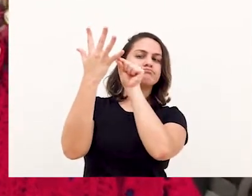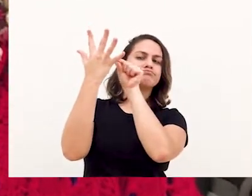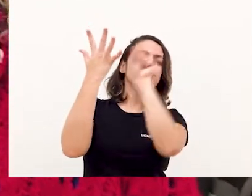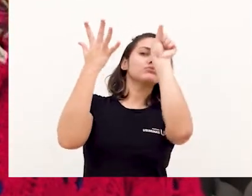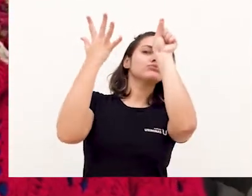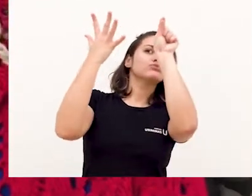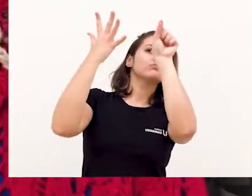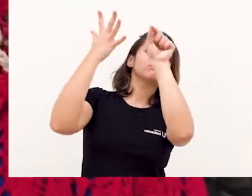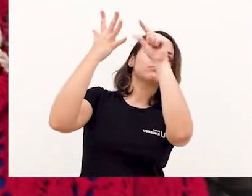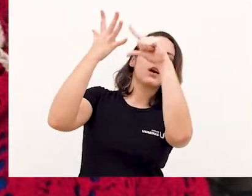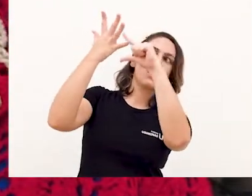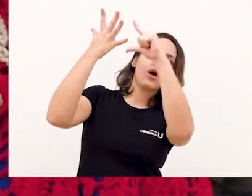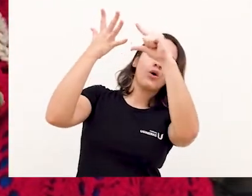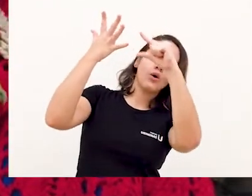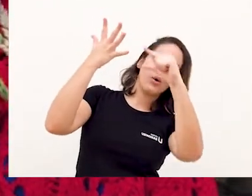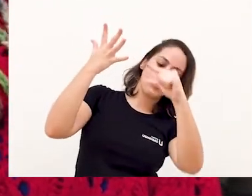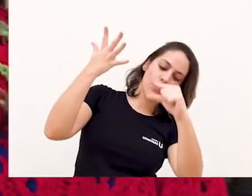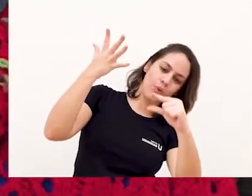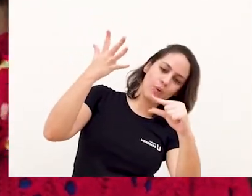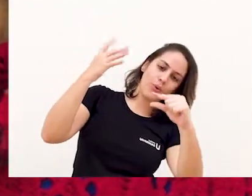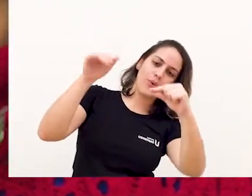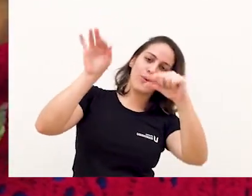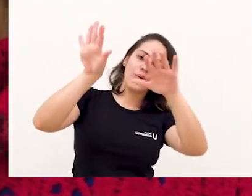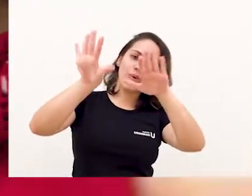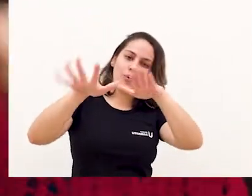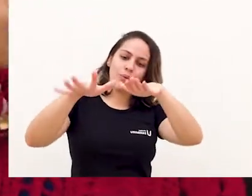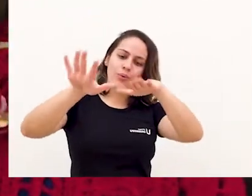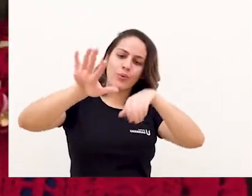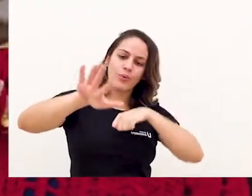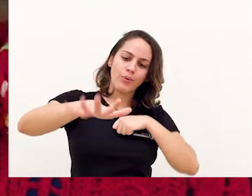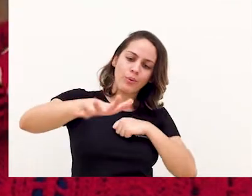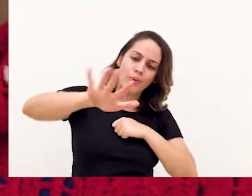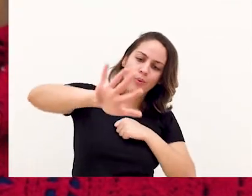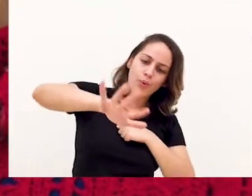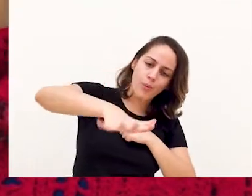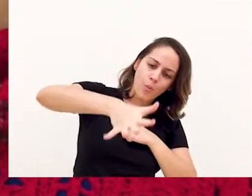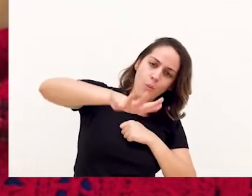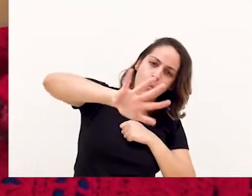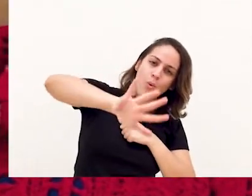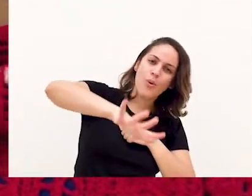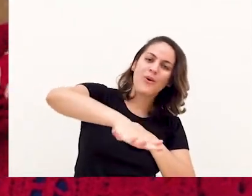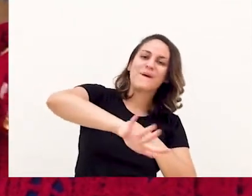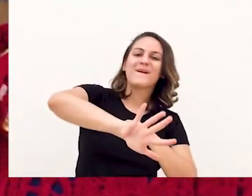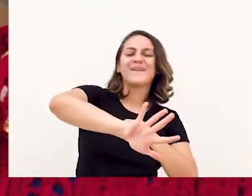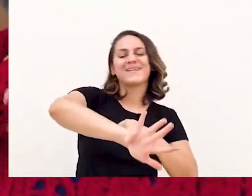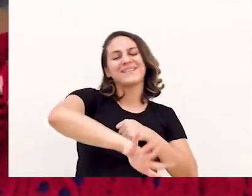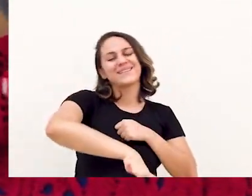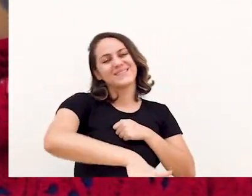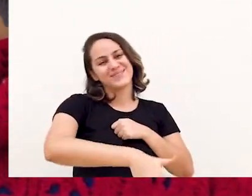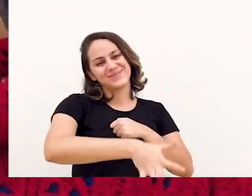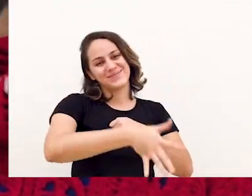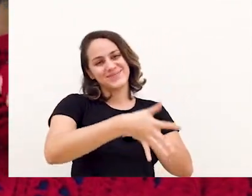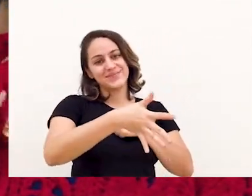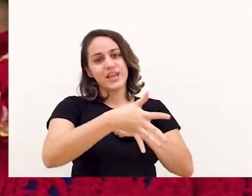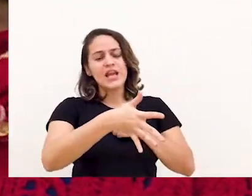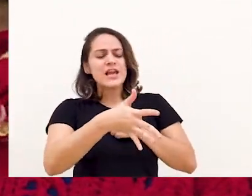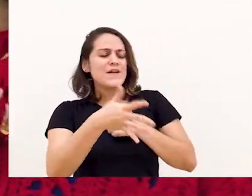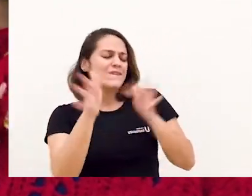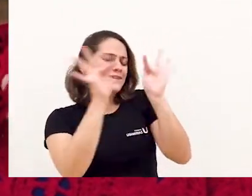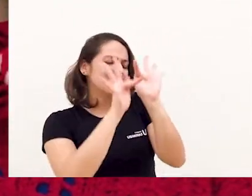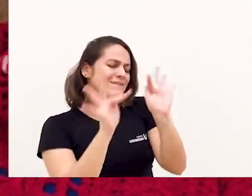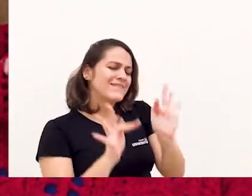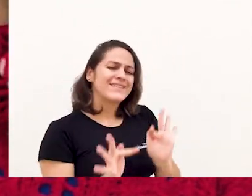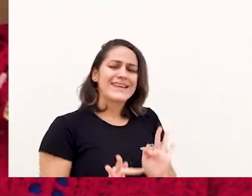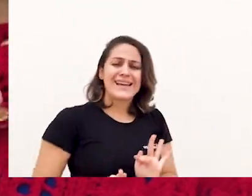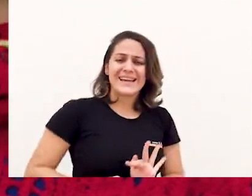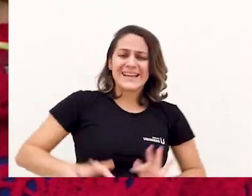deu uma leve bicada na bainha e... Uh, lá se foi nossa amiga folha,